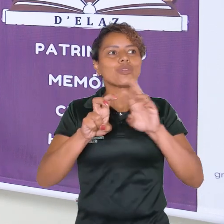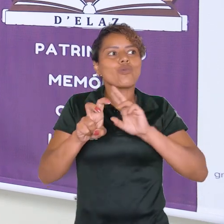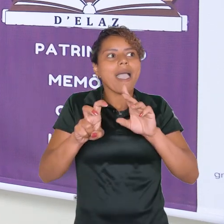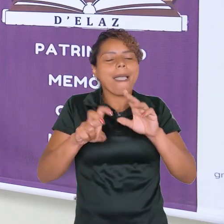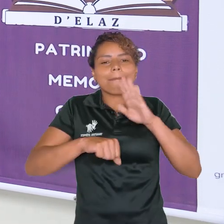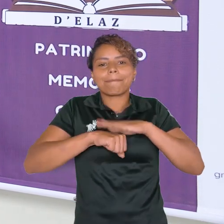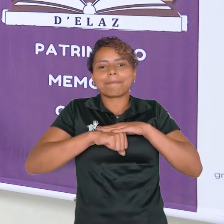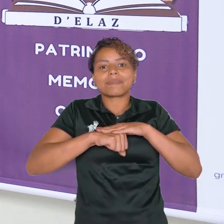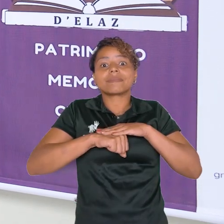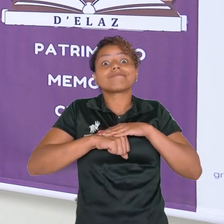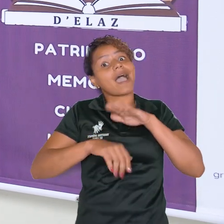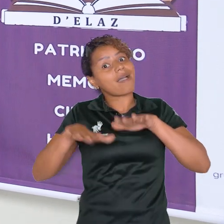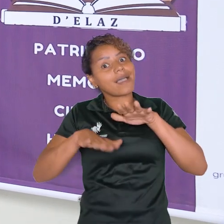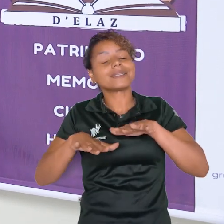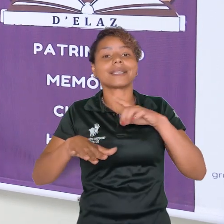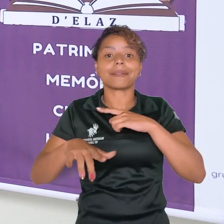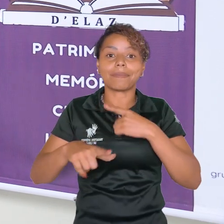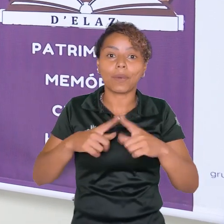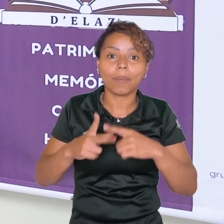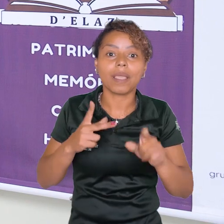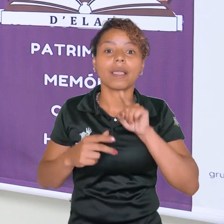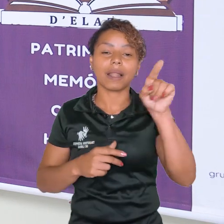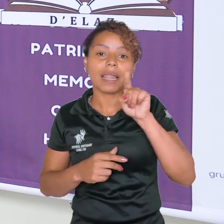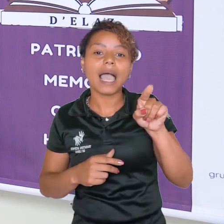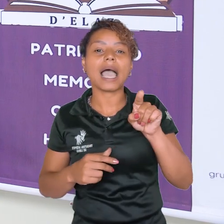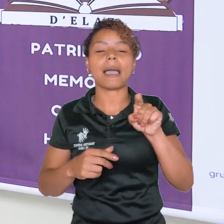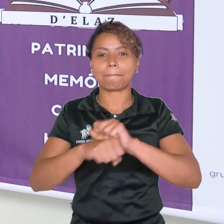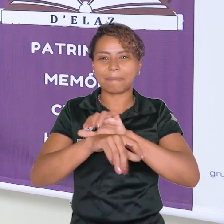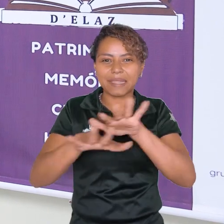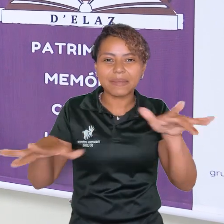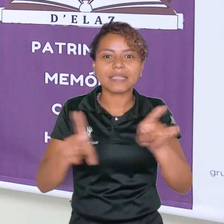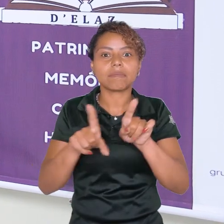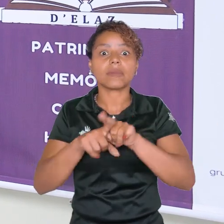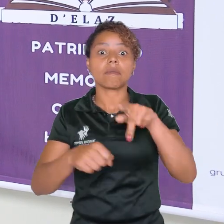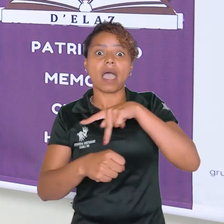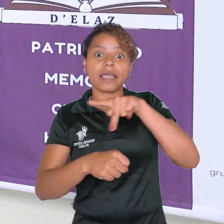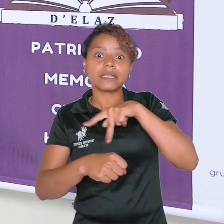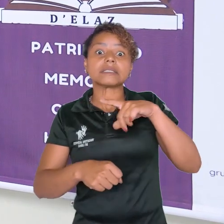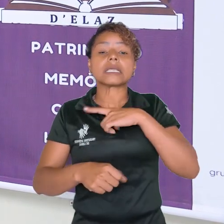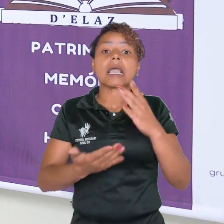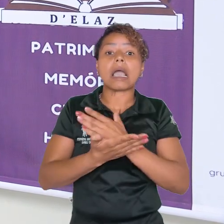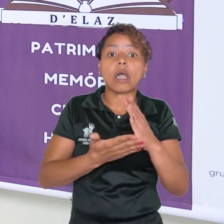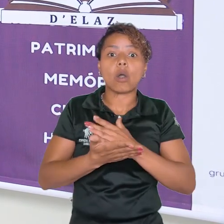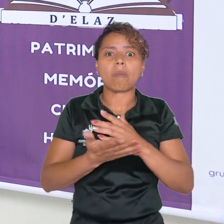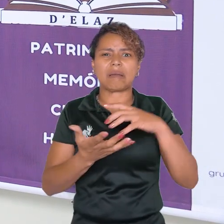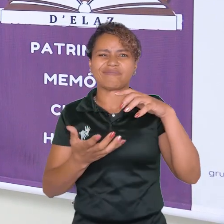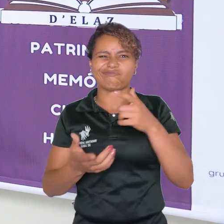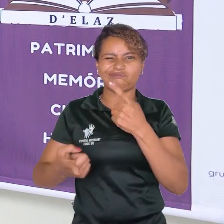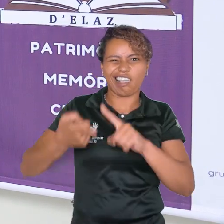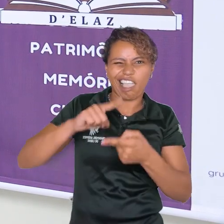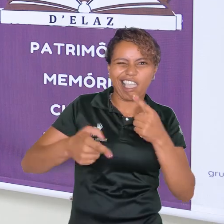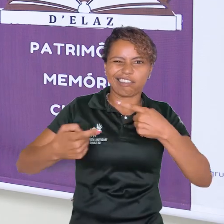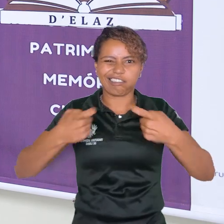entrando em greve. Veio a pandemia, a gente teve que aprender a lidar com as regras de cada país. Mas, também, realizar os sonhos